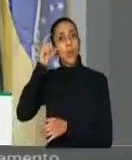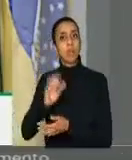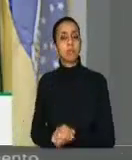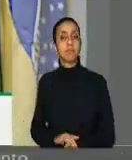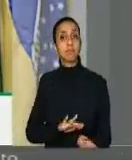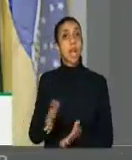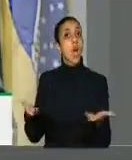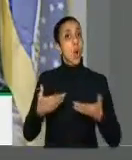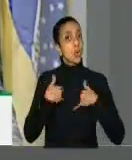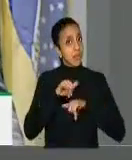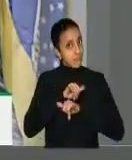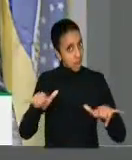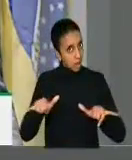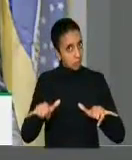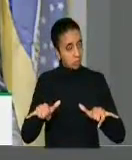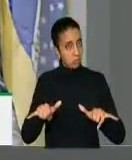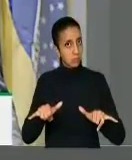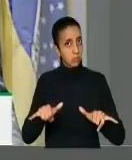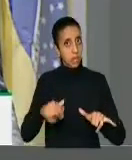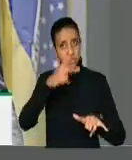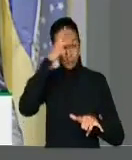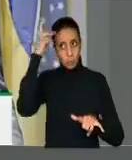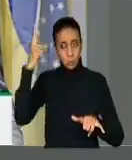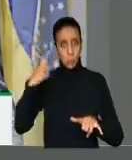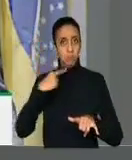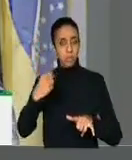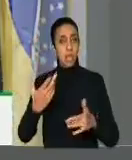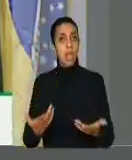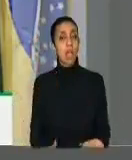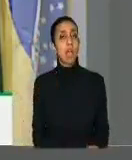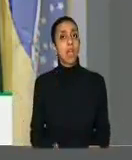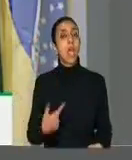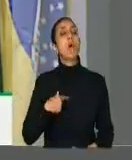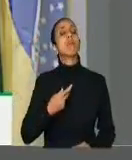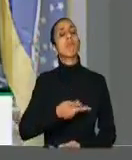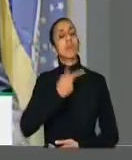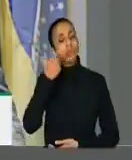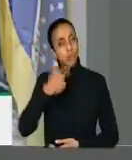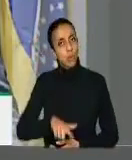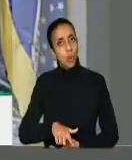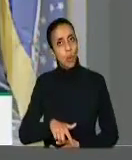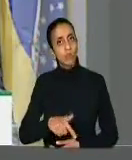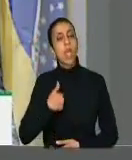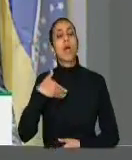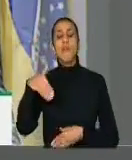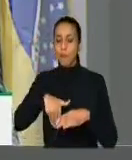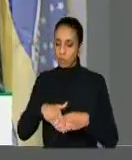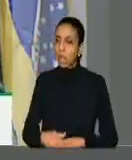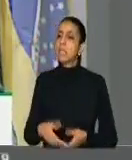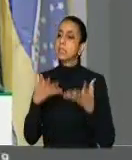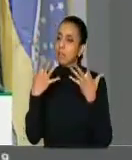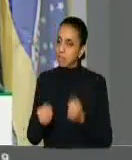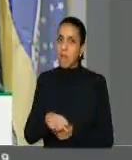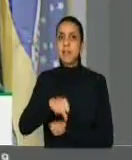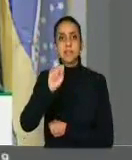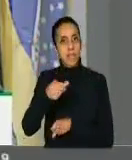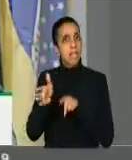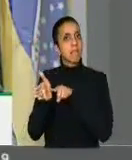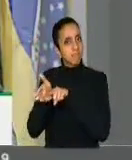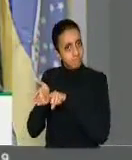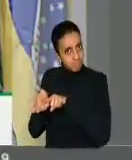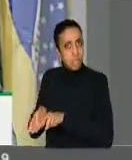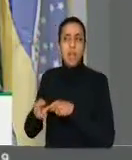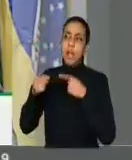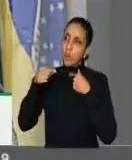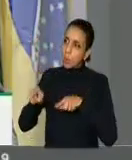meus eleitores, às pessoas que acompanham o nosso trabalho, que da mesma forma votarei pela admissibilidade da investigação contra o